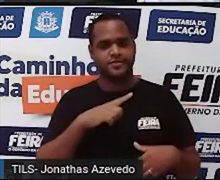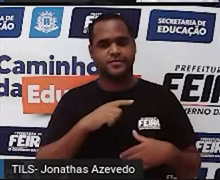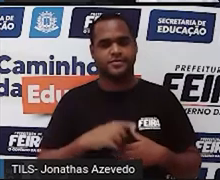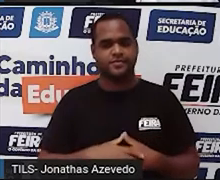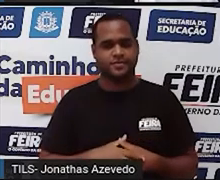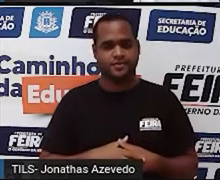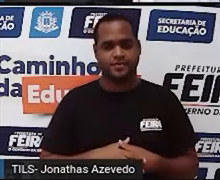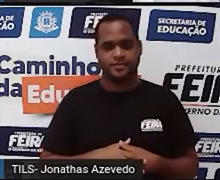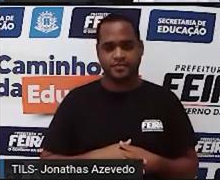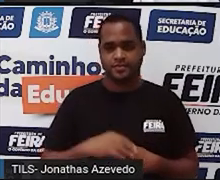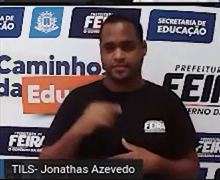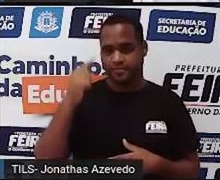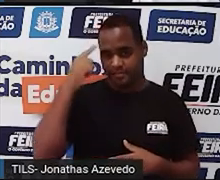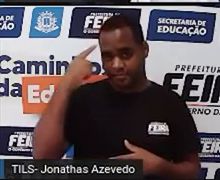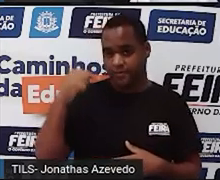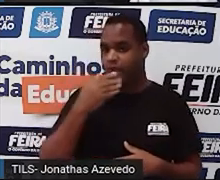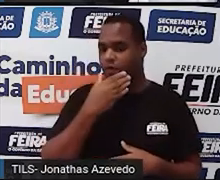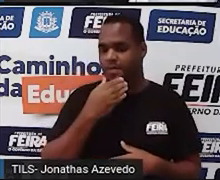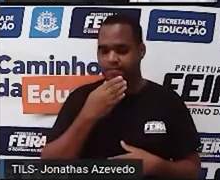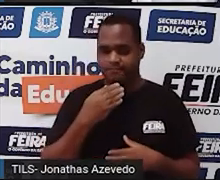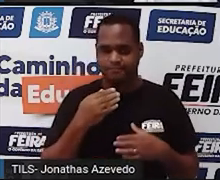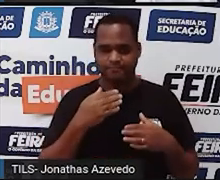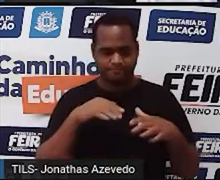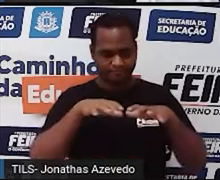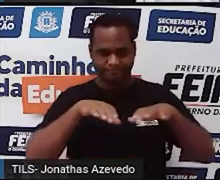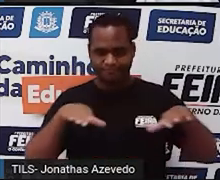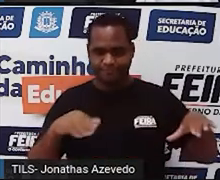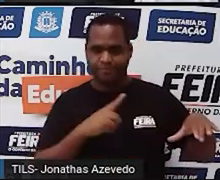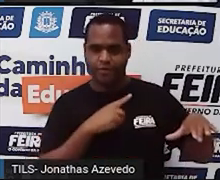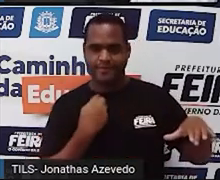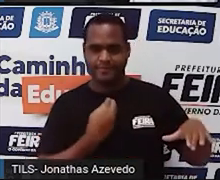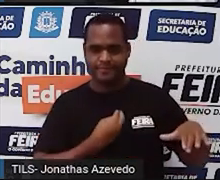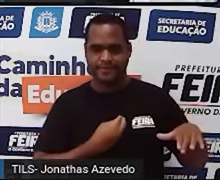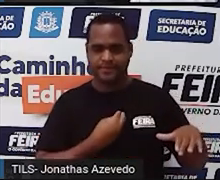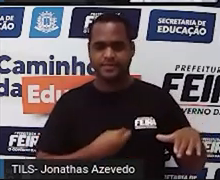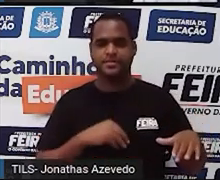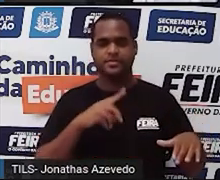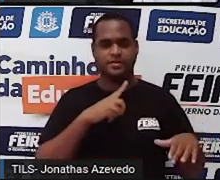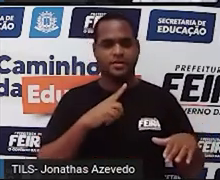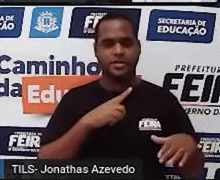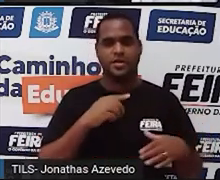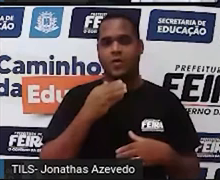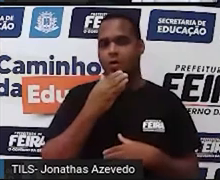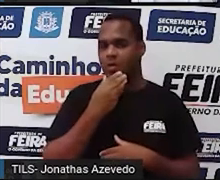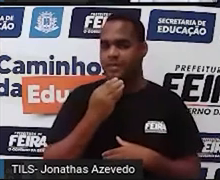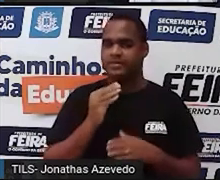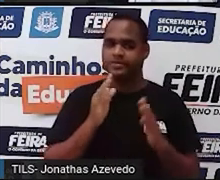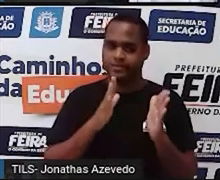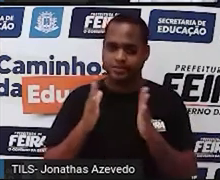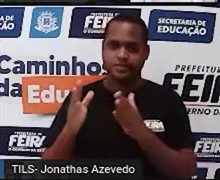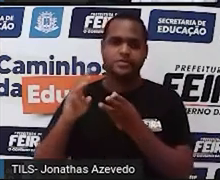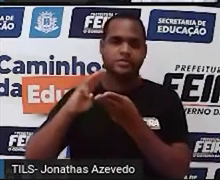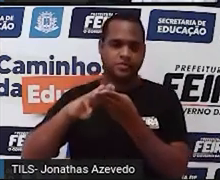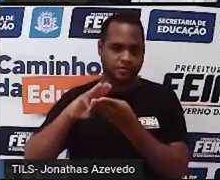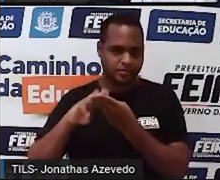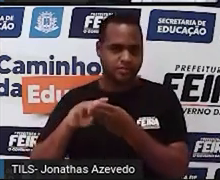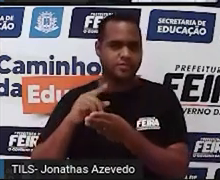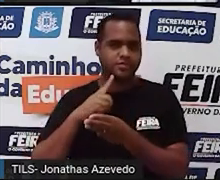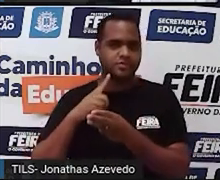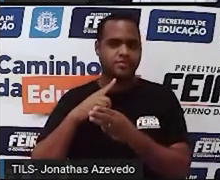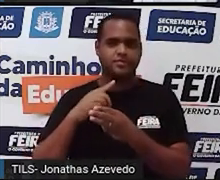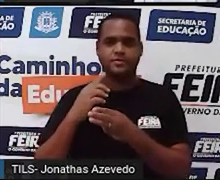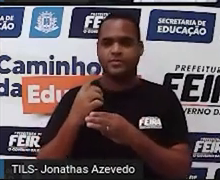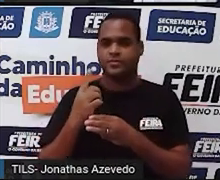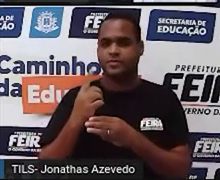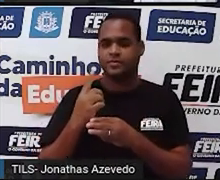escrito no túmulo de Diofanto o seguinte. Aqui, jaz o matemático que passou um